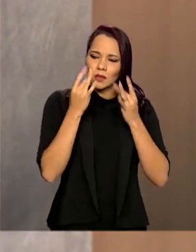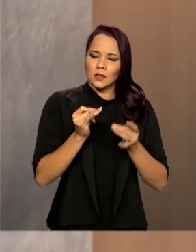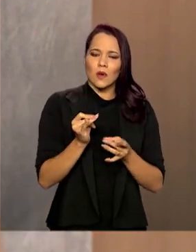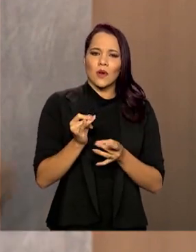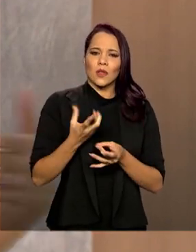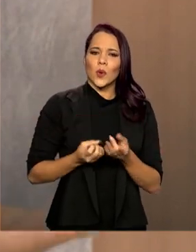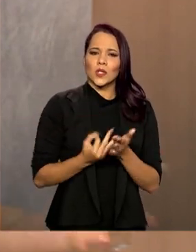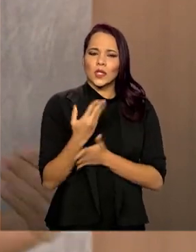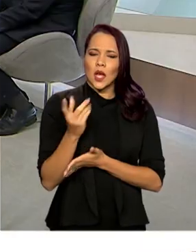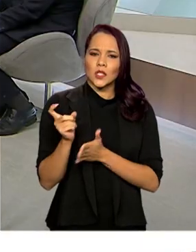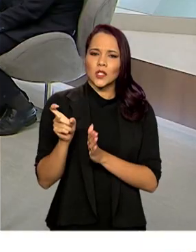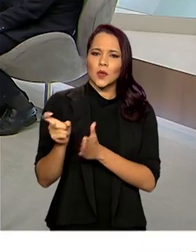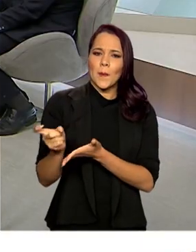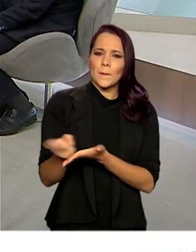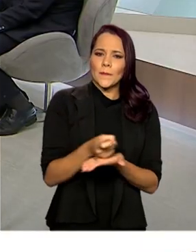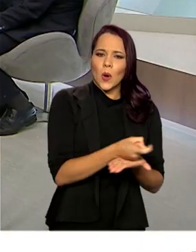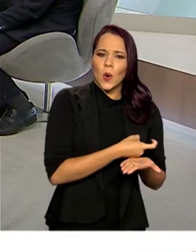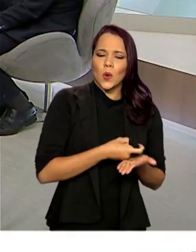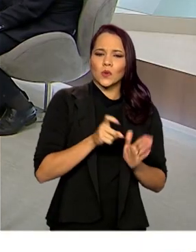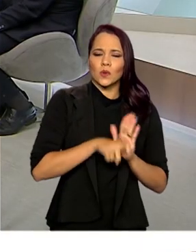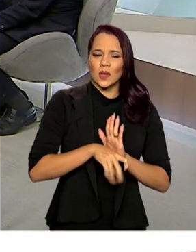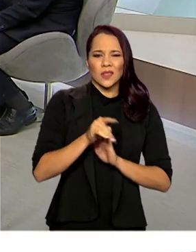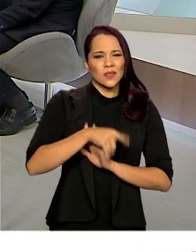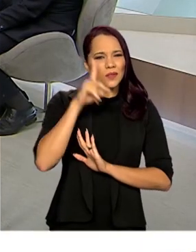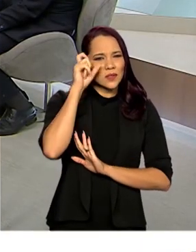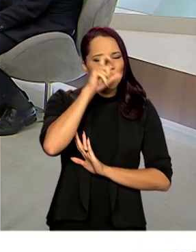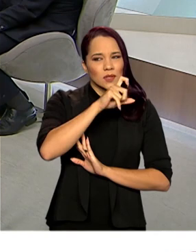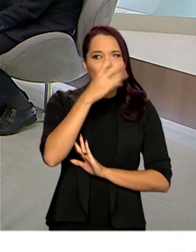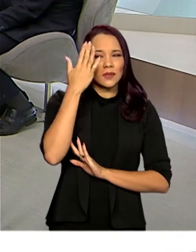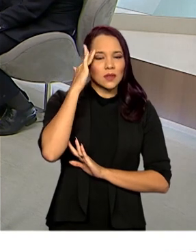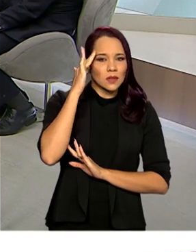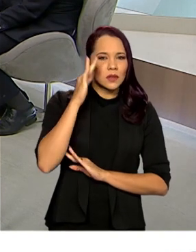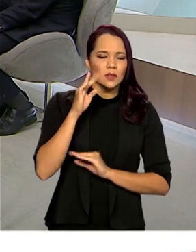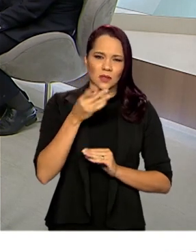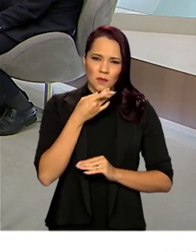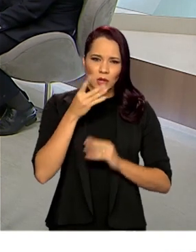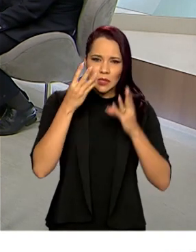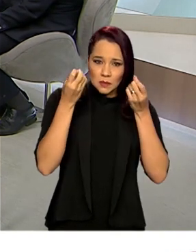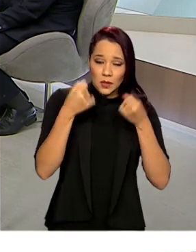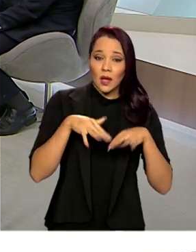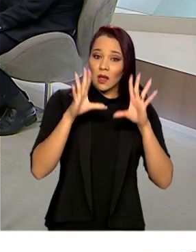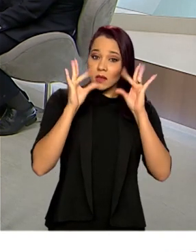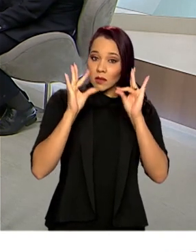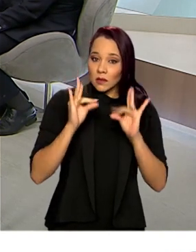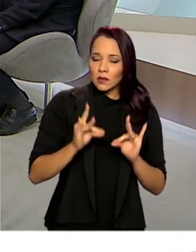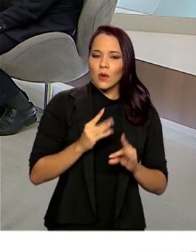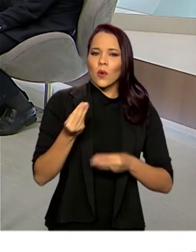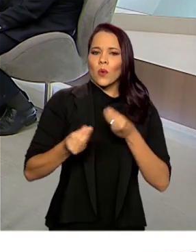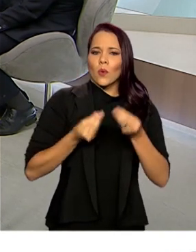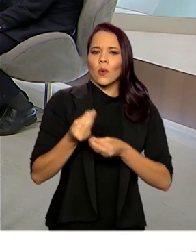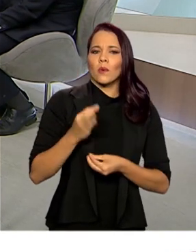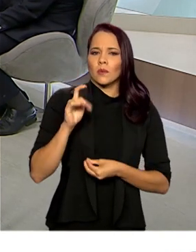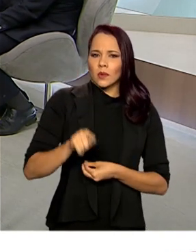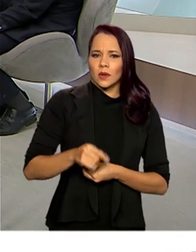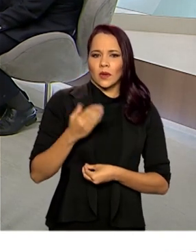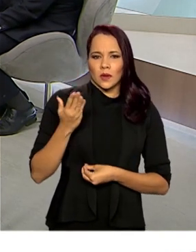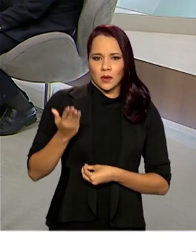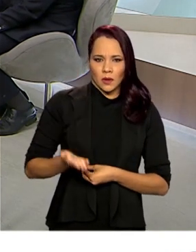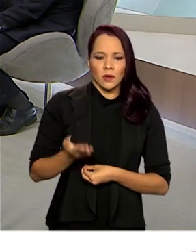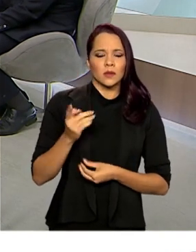tributária. é um assunto que é tão distante dos brasileiros, né? Será que minimamente o senhor poderia explicar para a gente como é que funciona essa